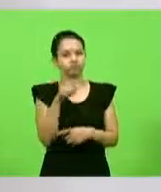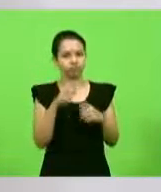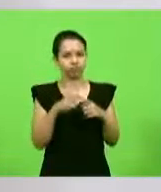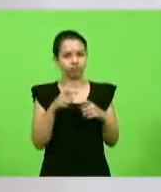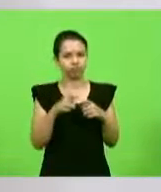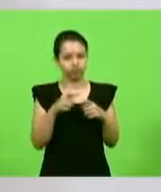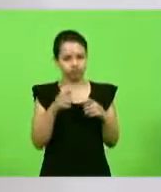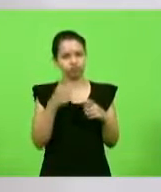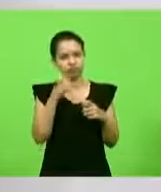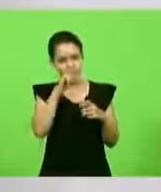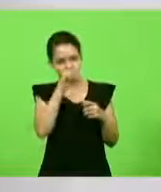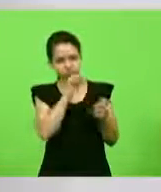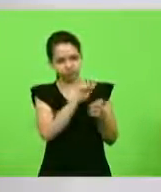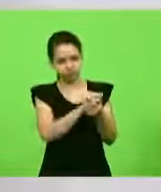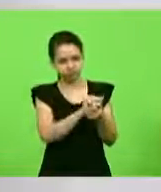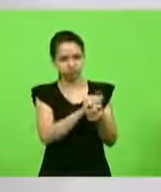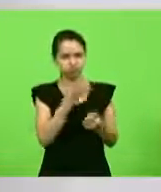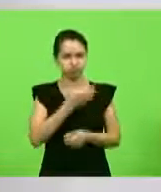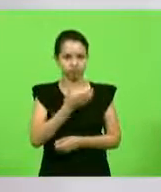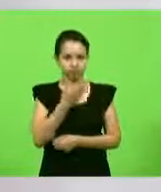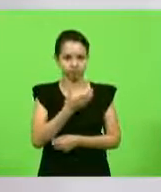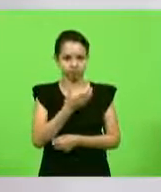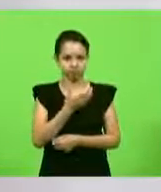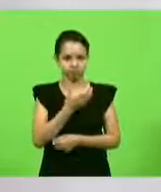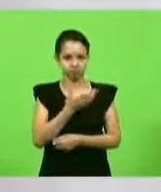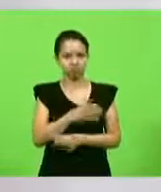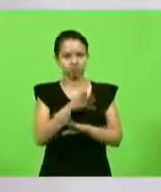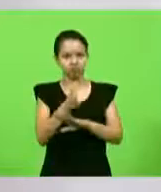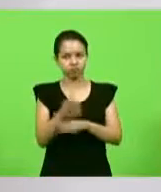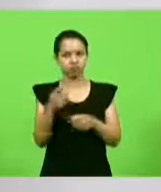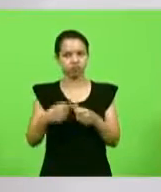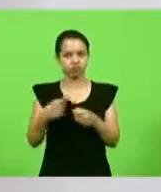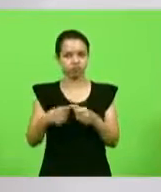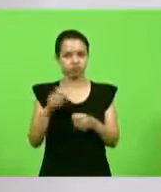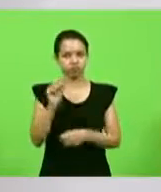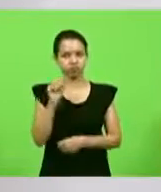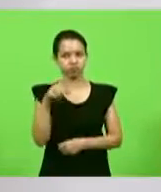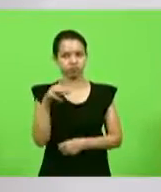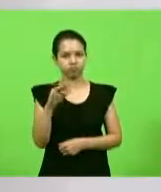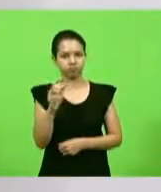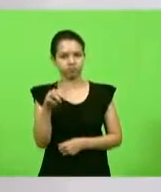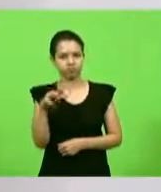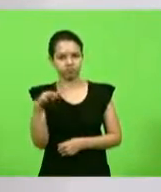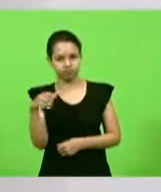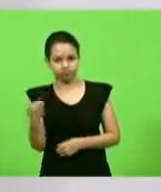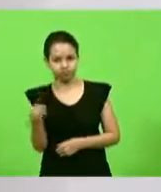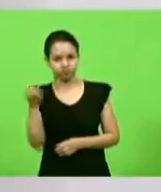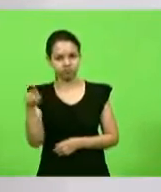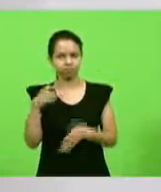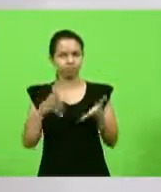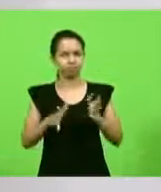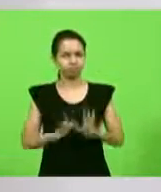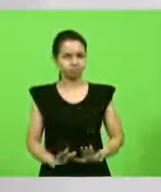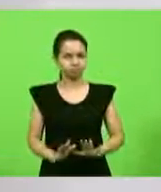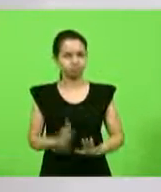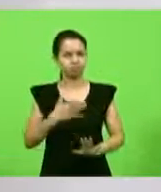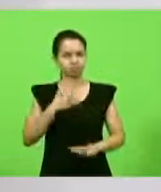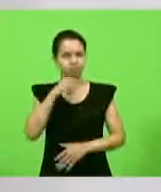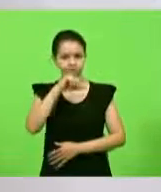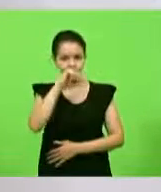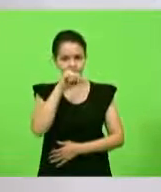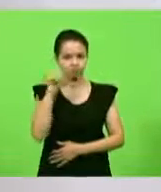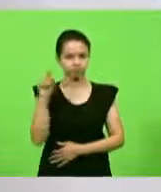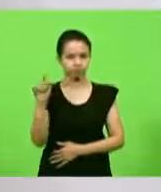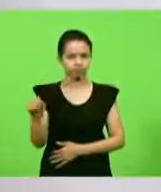indo para Santa Maria, onde eu nasci, que o meu pai estava com a minha avó lá, estava lá naquele momento, eu